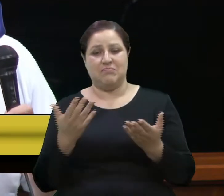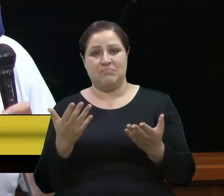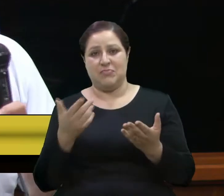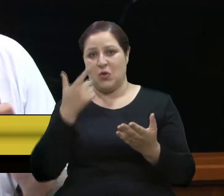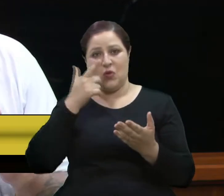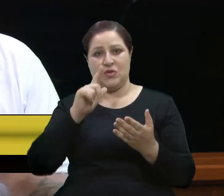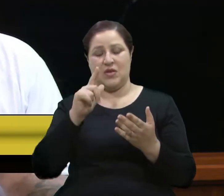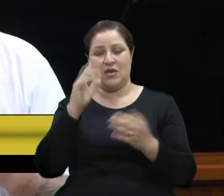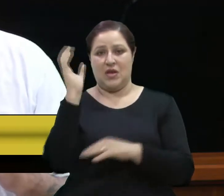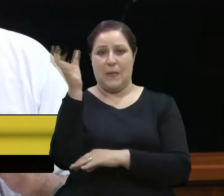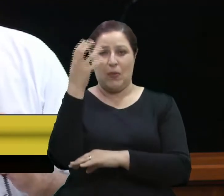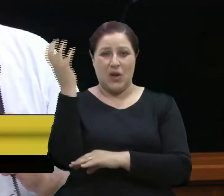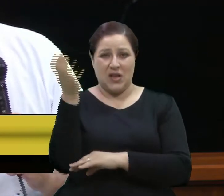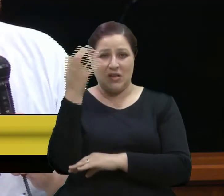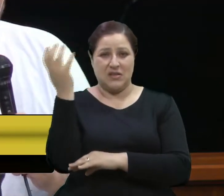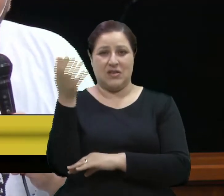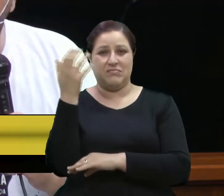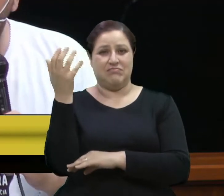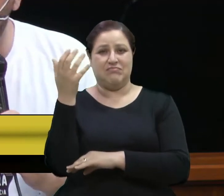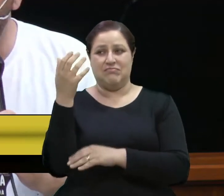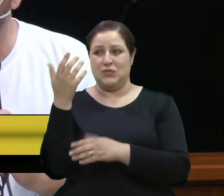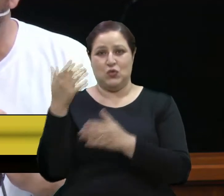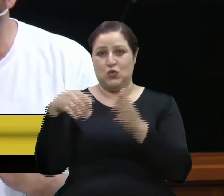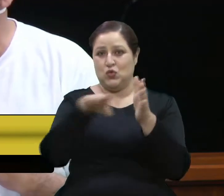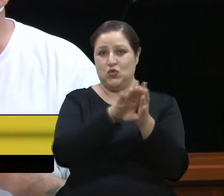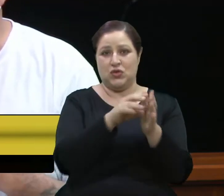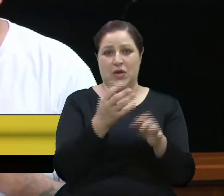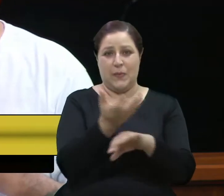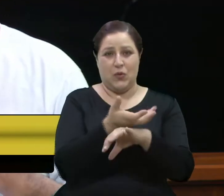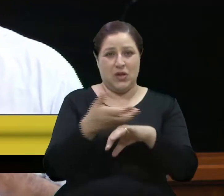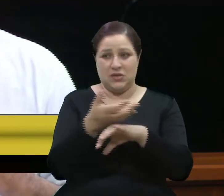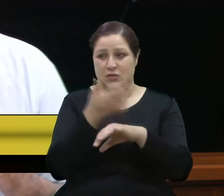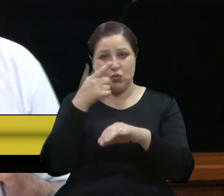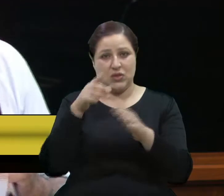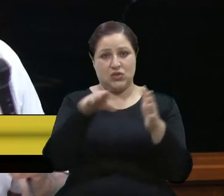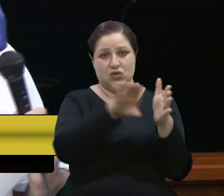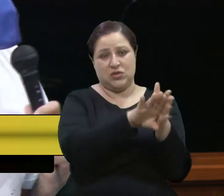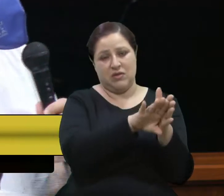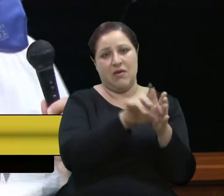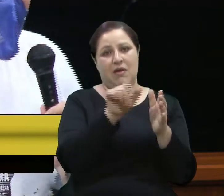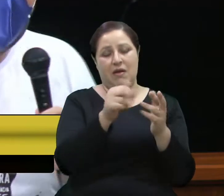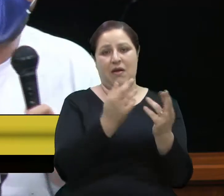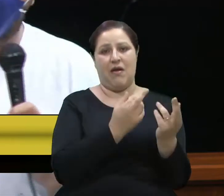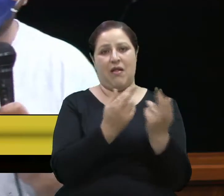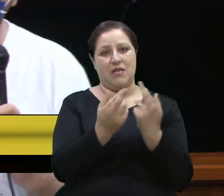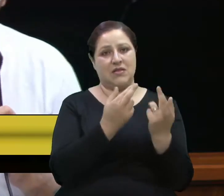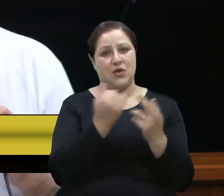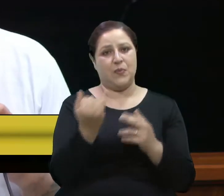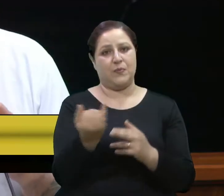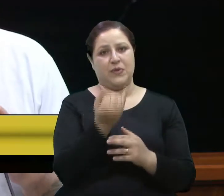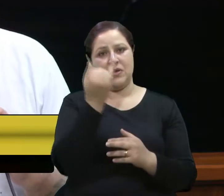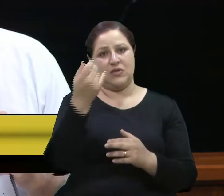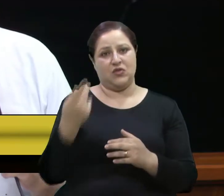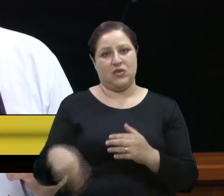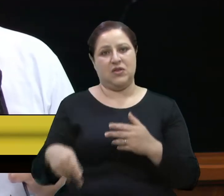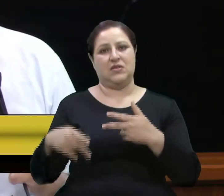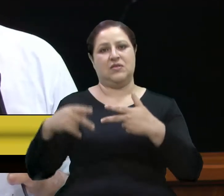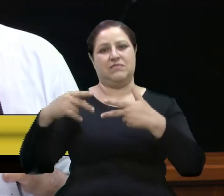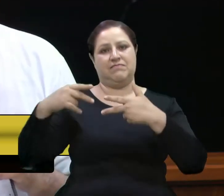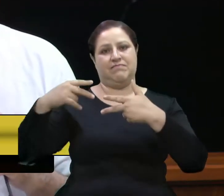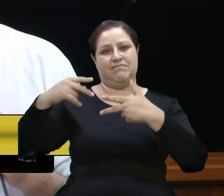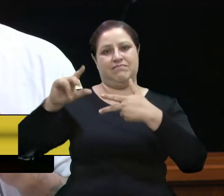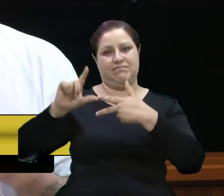não chega. Então, é uma ação extremamente importante desse legislativo. E mais importante ainda,